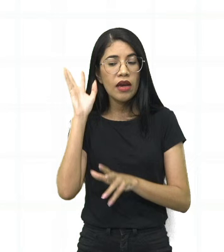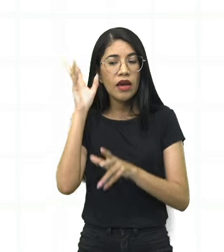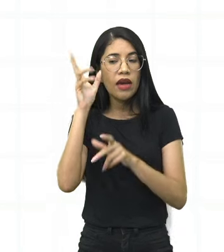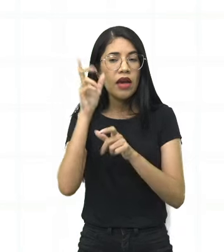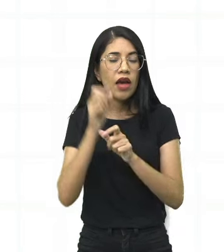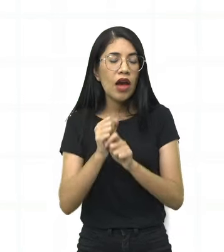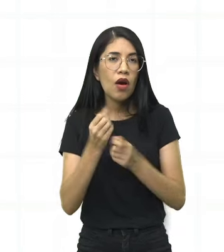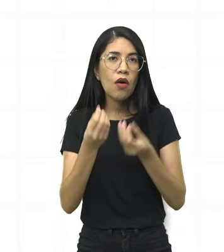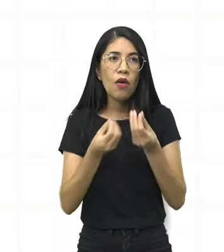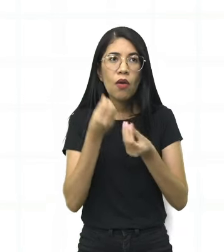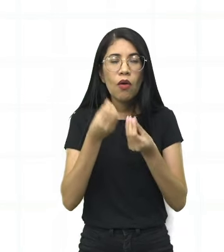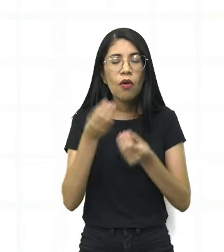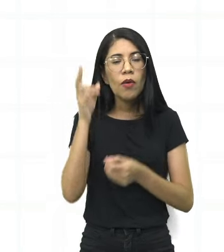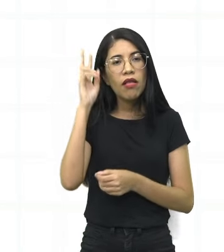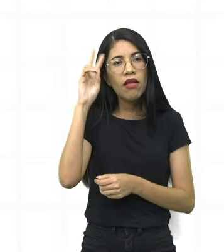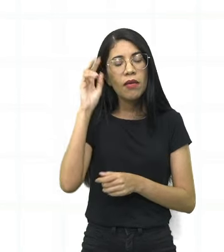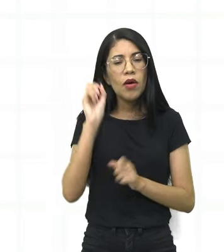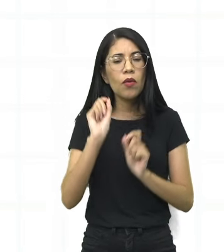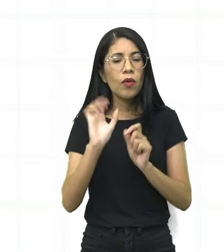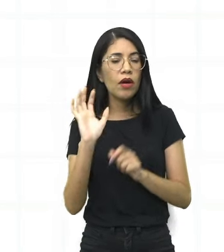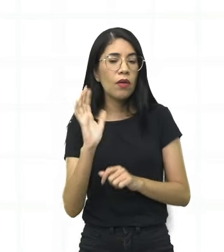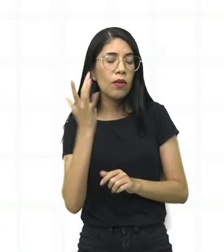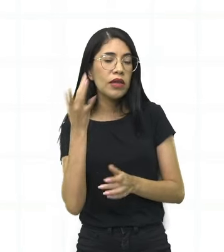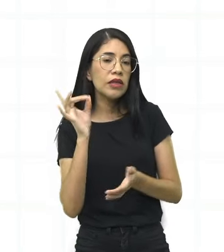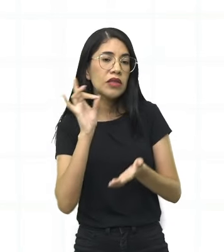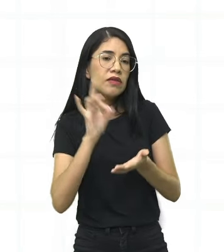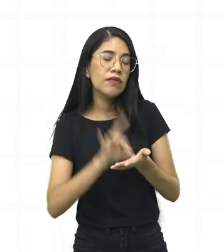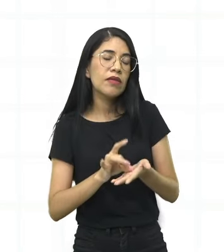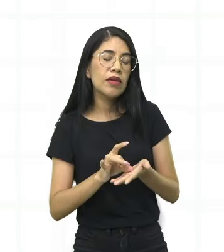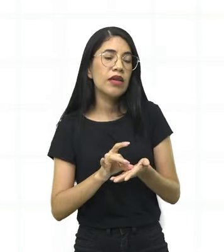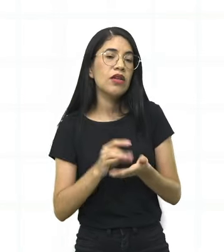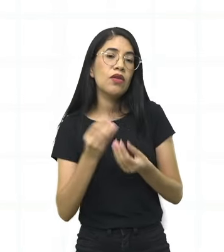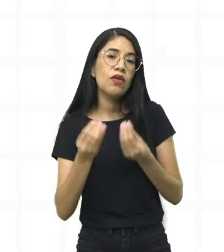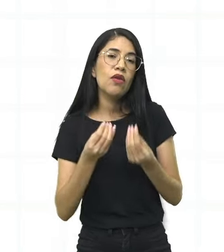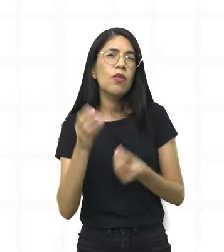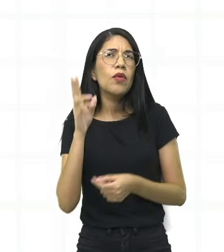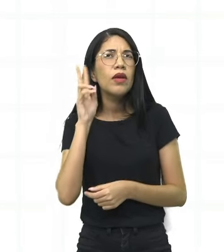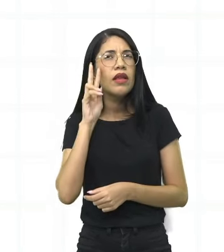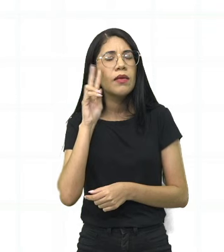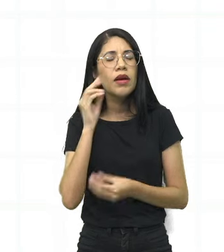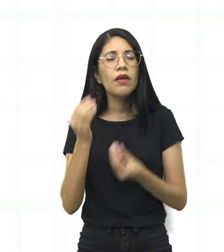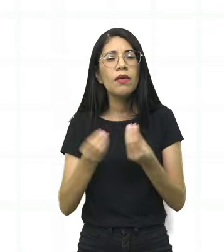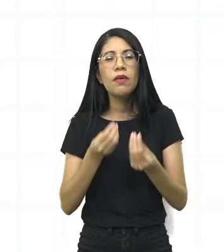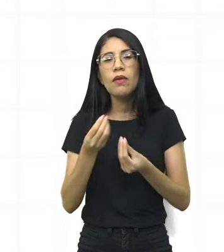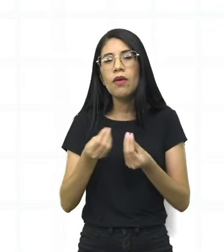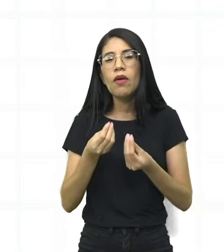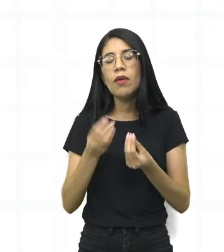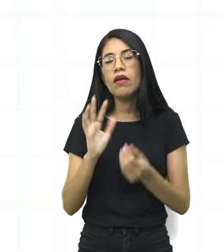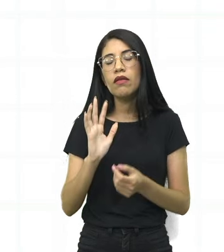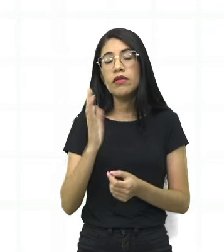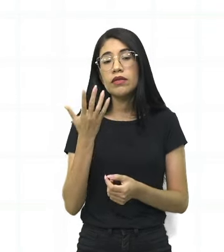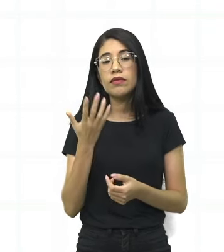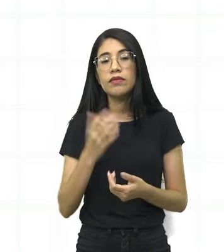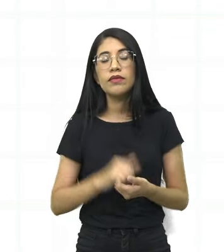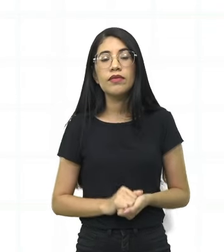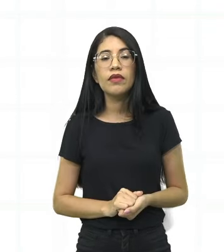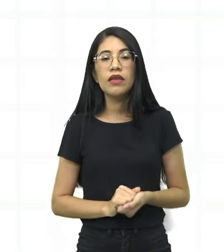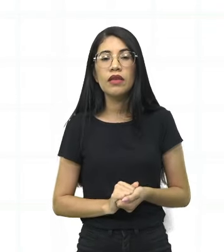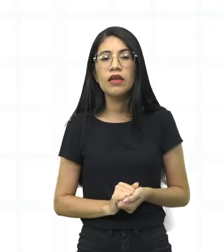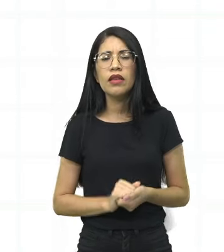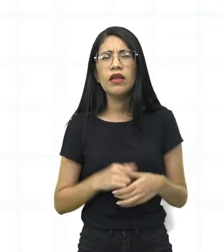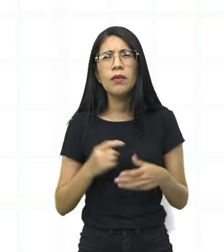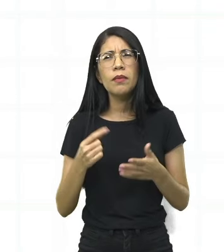cena, certo? Tentando montar ali as suas lembranças, tentando recordar o que será que